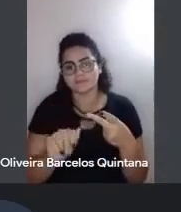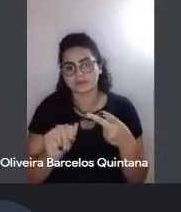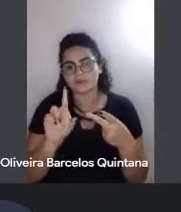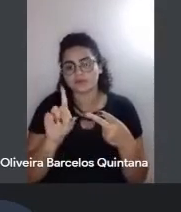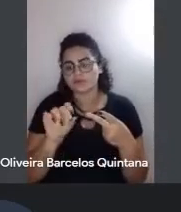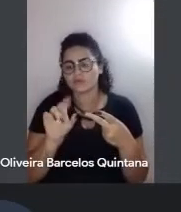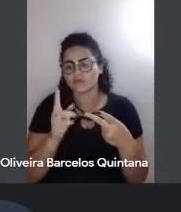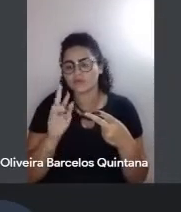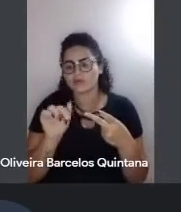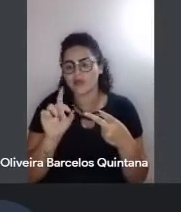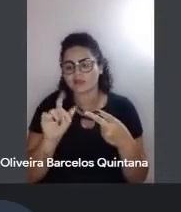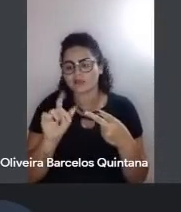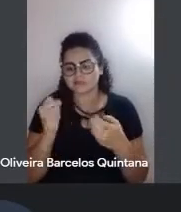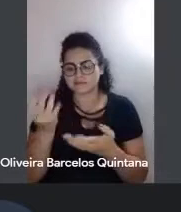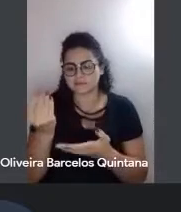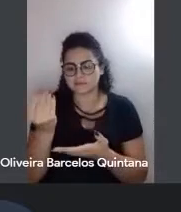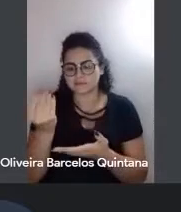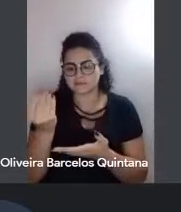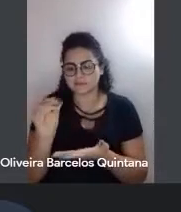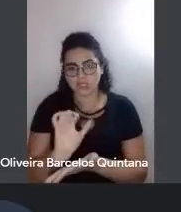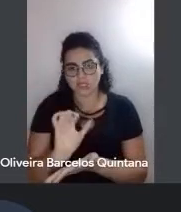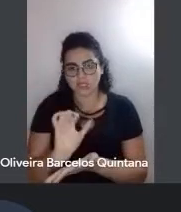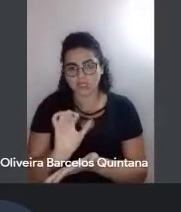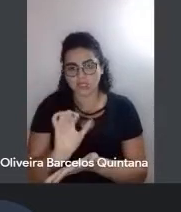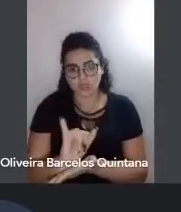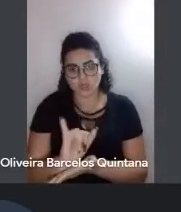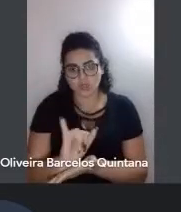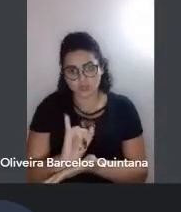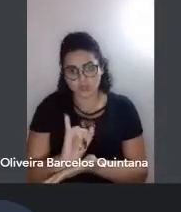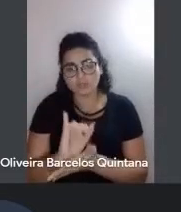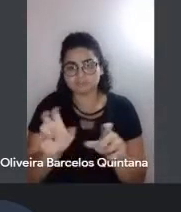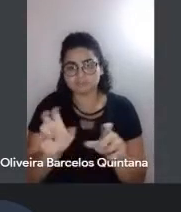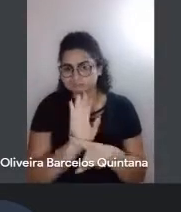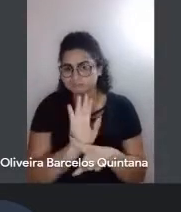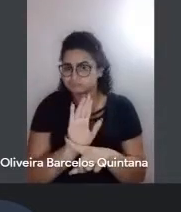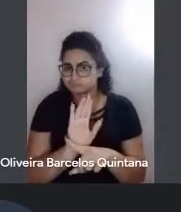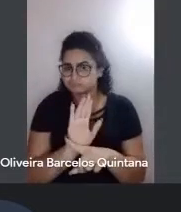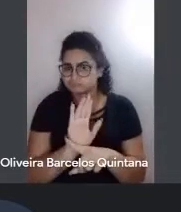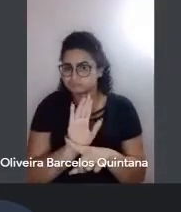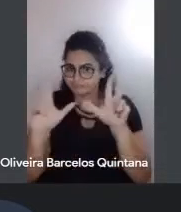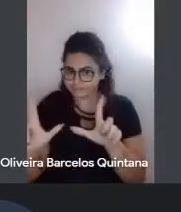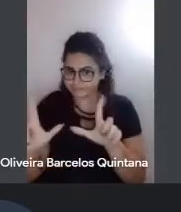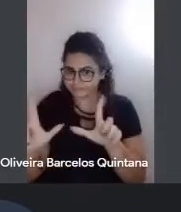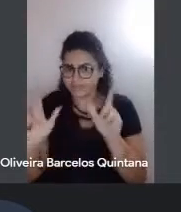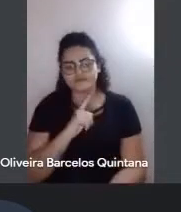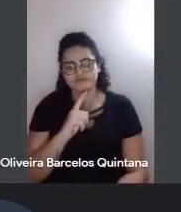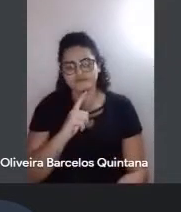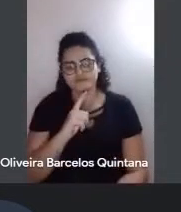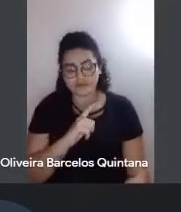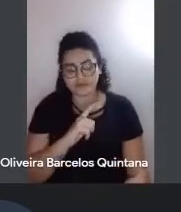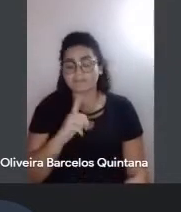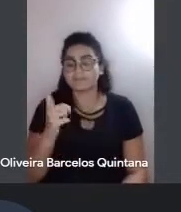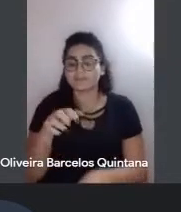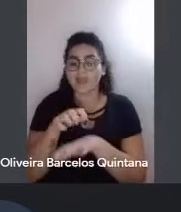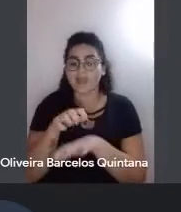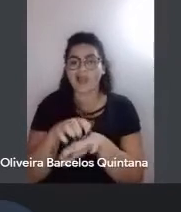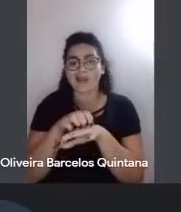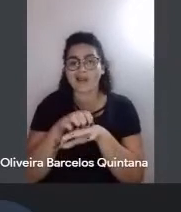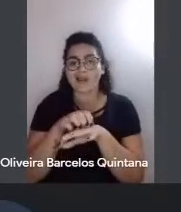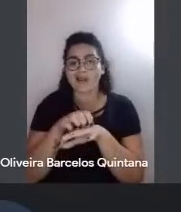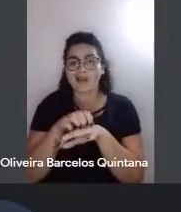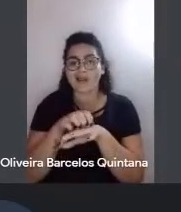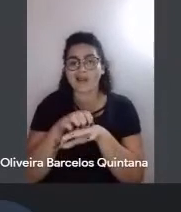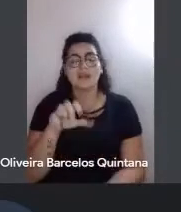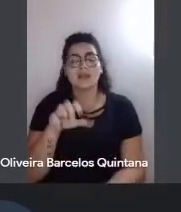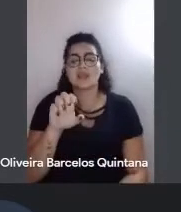títulos, no Hilton Nunes, eles vão aparecer lá. E as caravanas euclidianas também tem um documentário